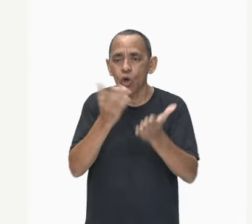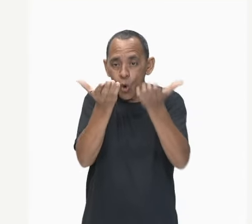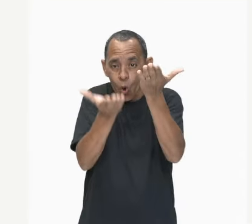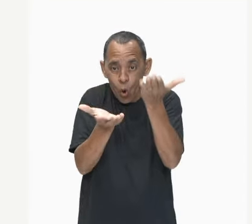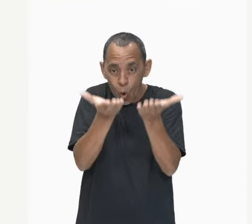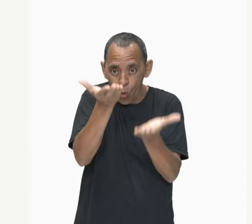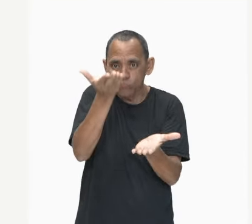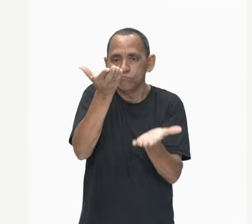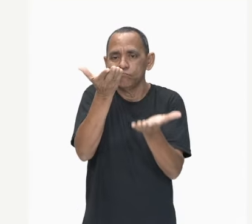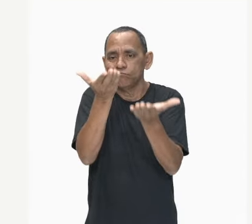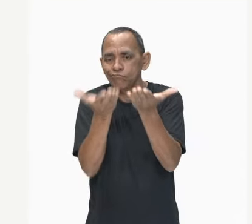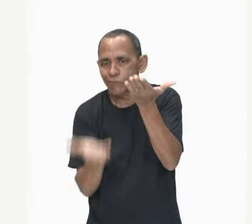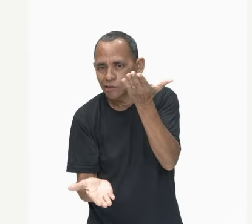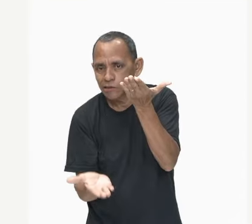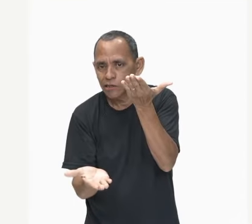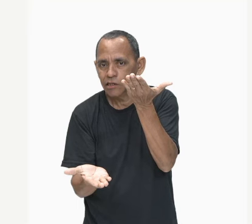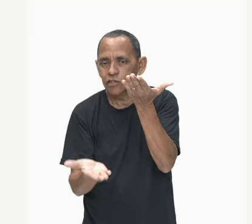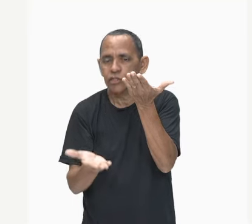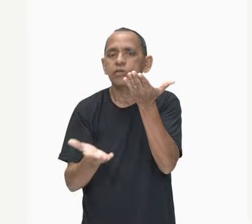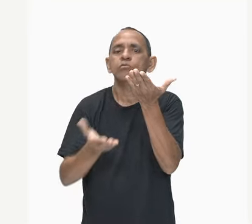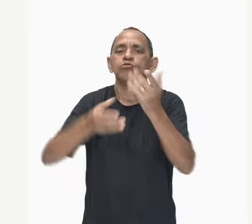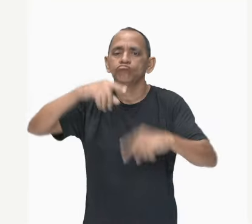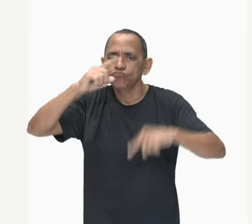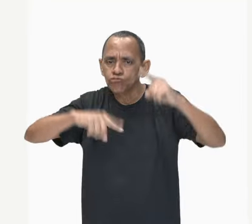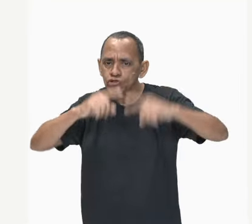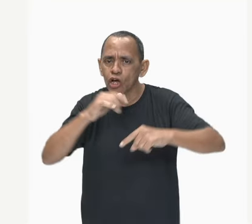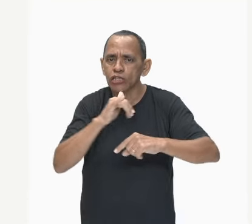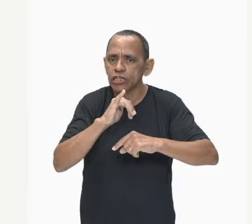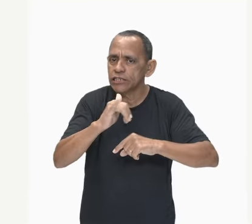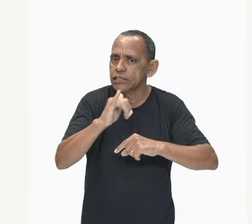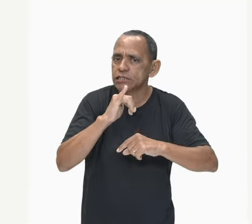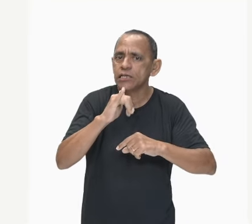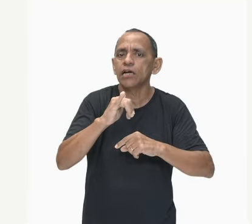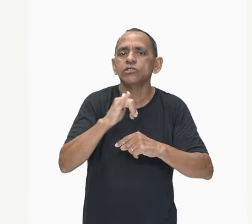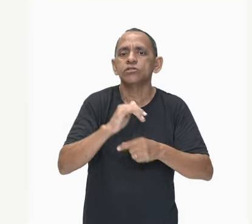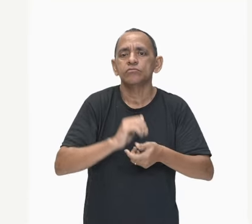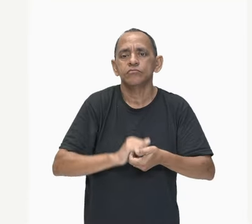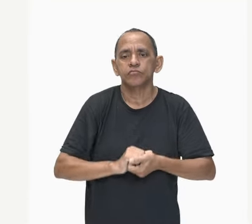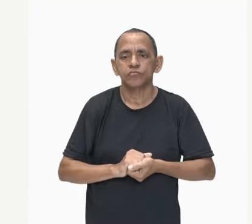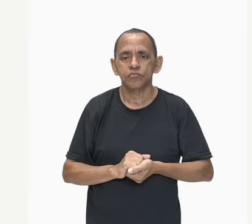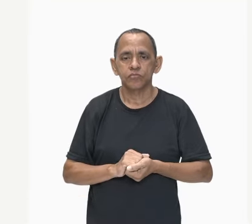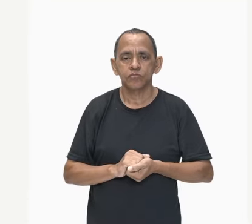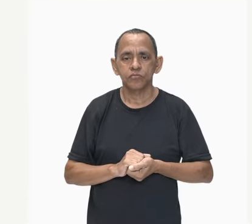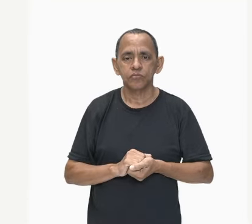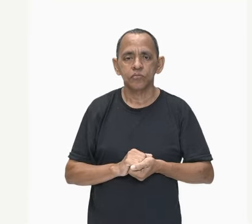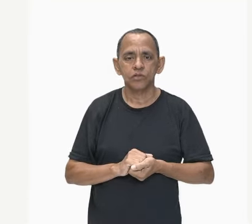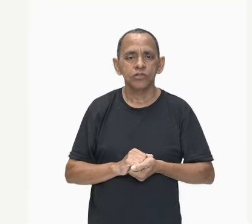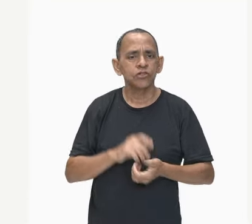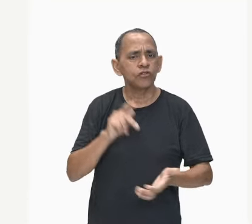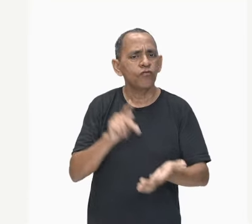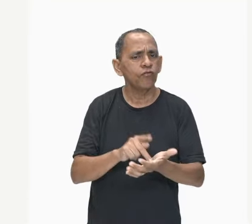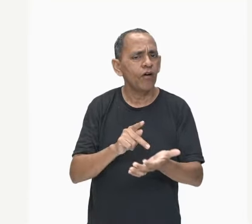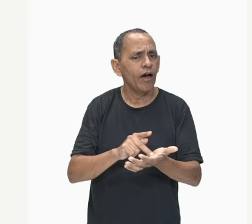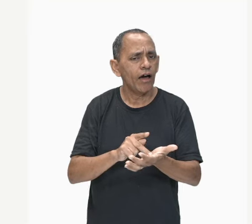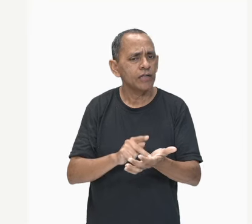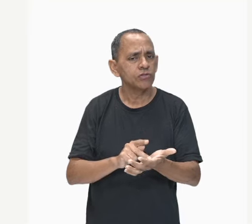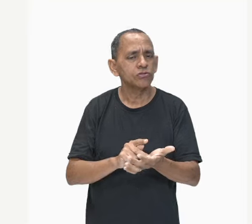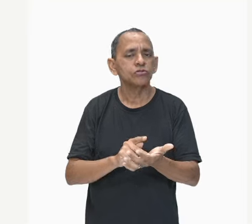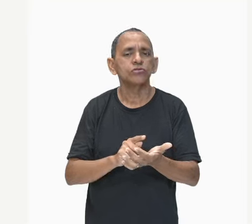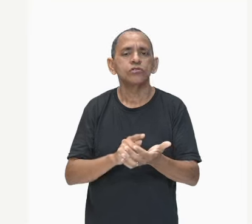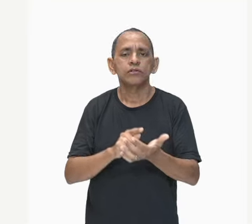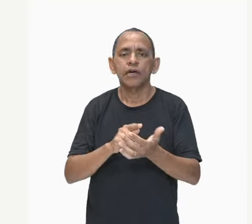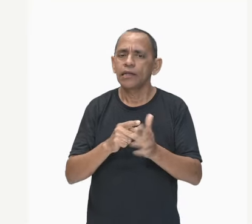apesar de a carga resultante geralmente representar apenas uma